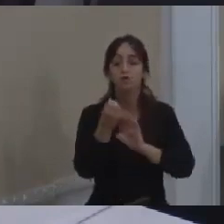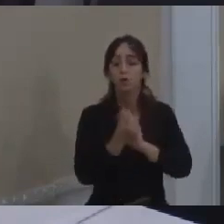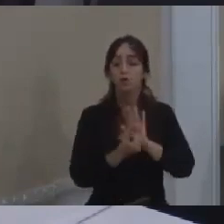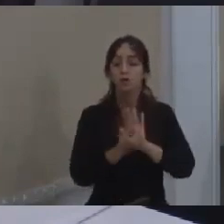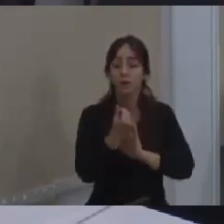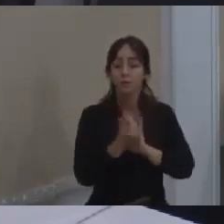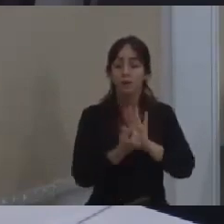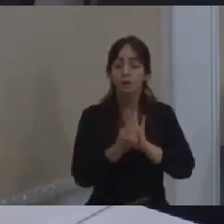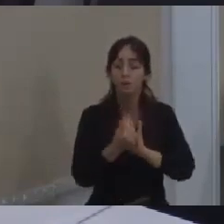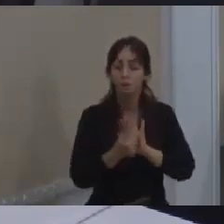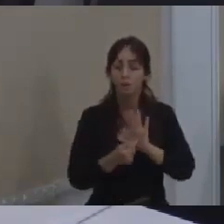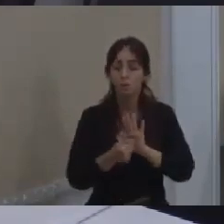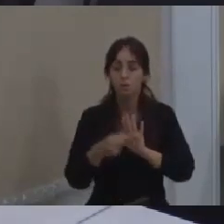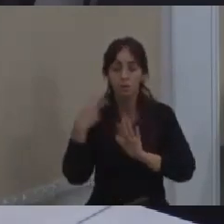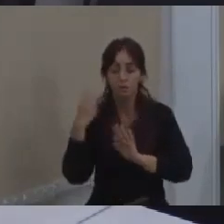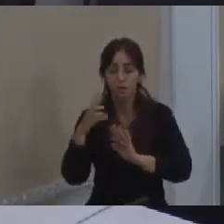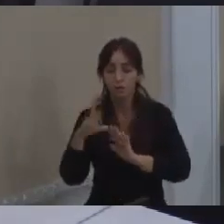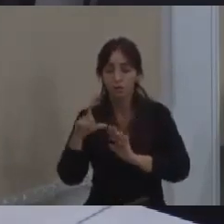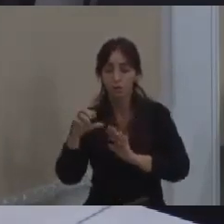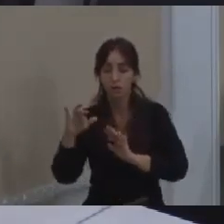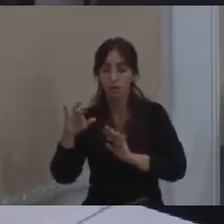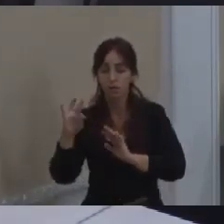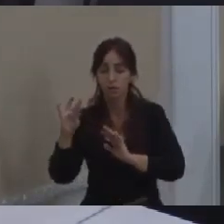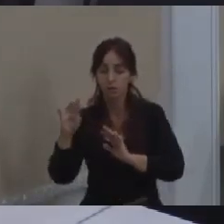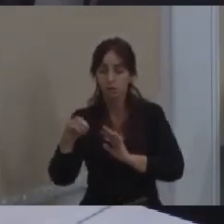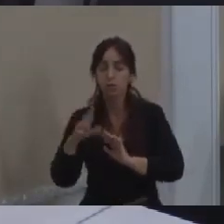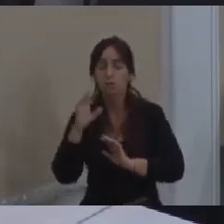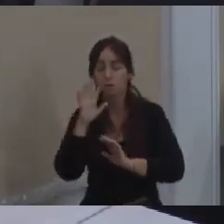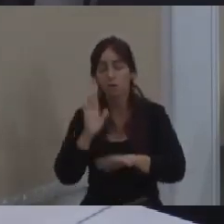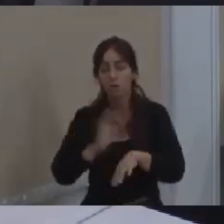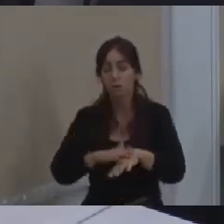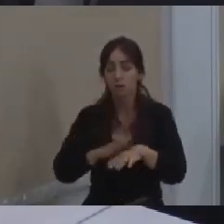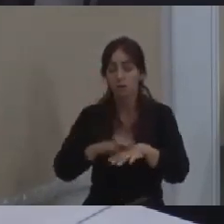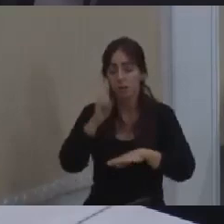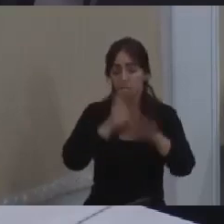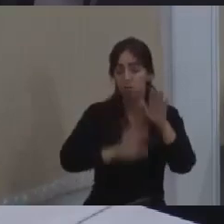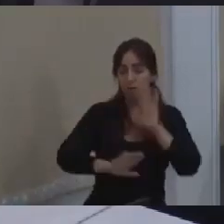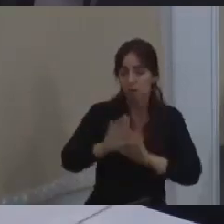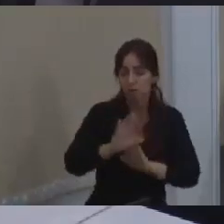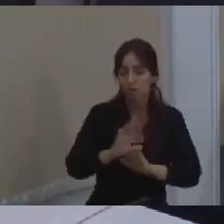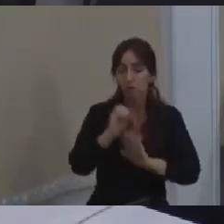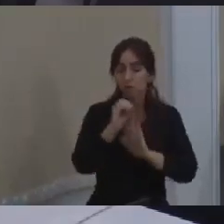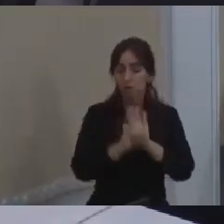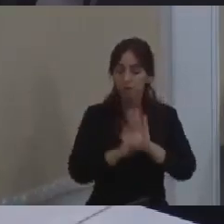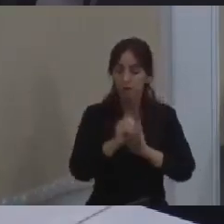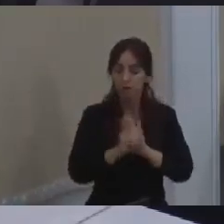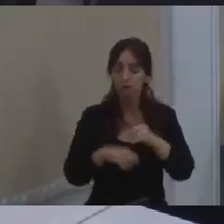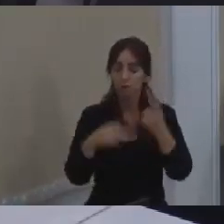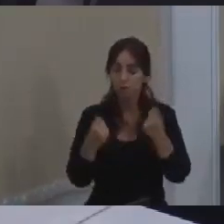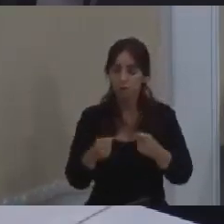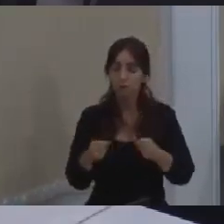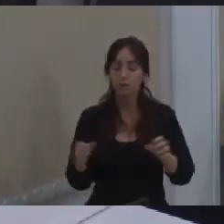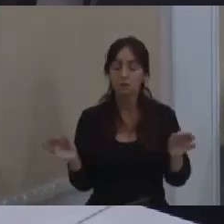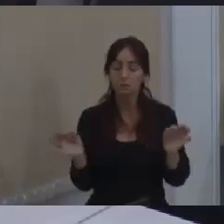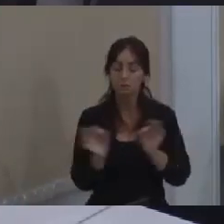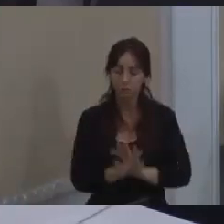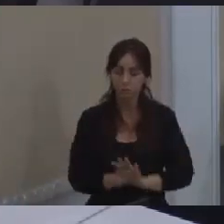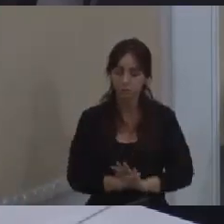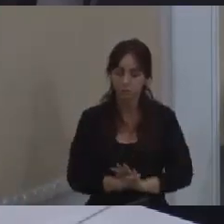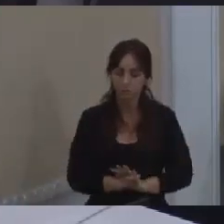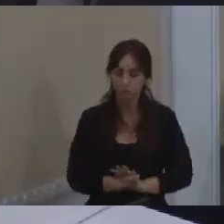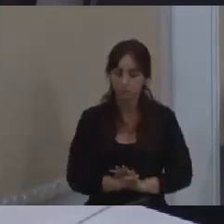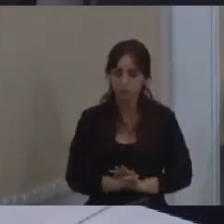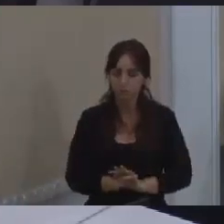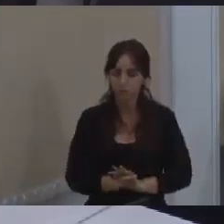Cleiton Xavier o maior cuidado é o orçamento não pode deixar nada para trás se for deixar algo para trás